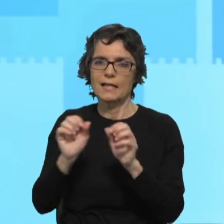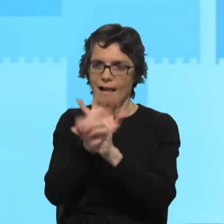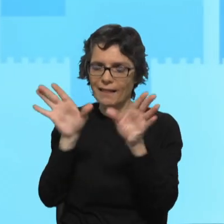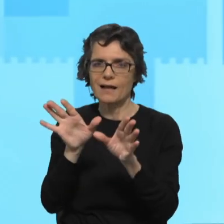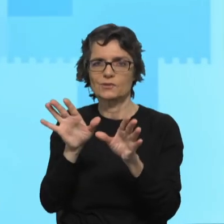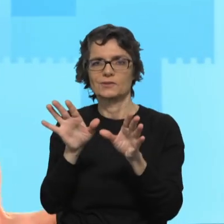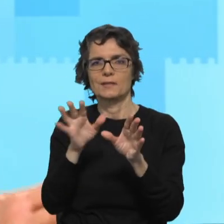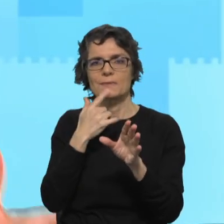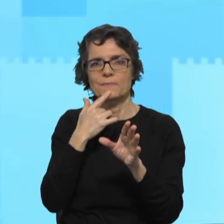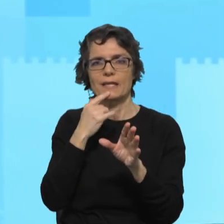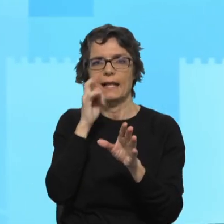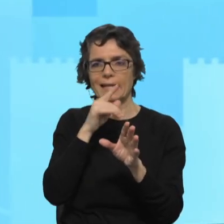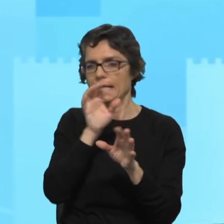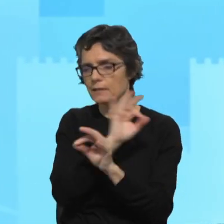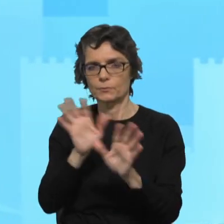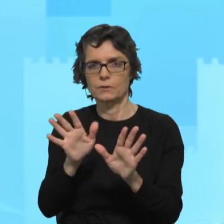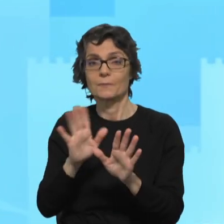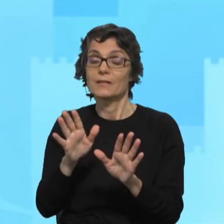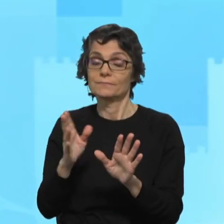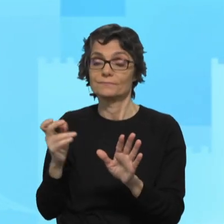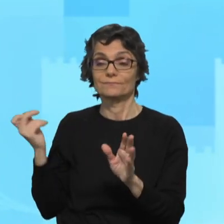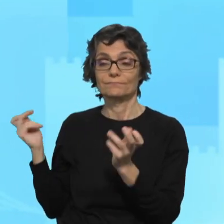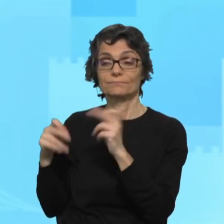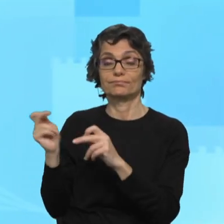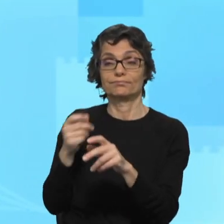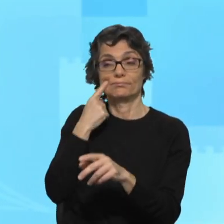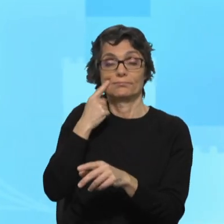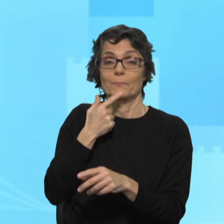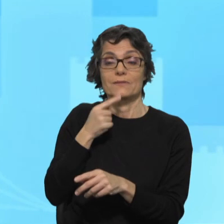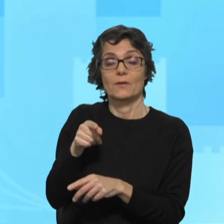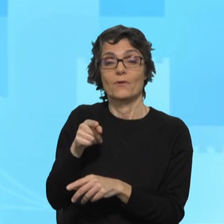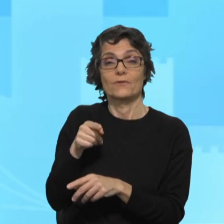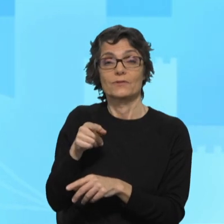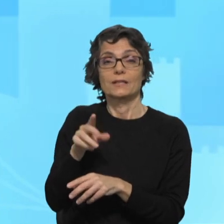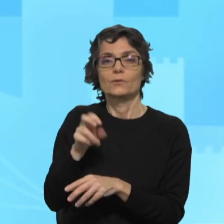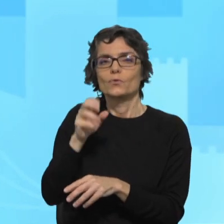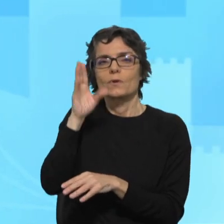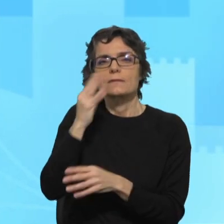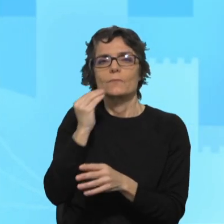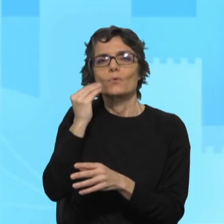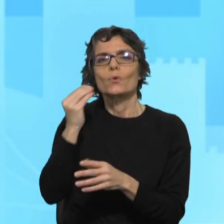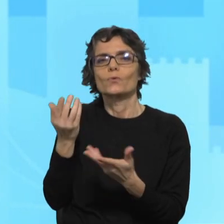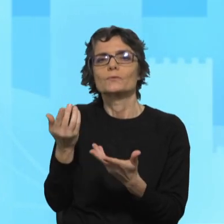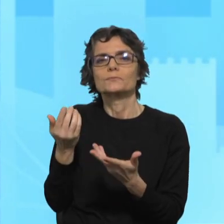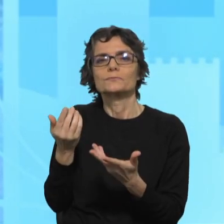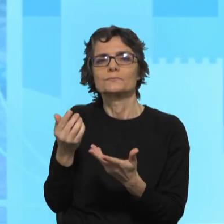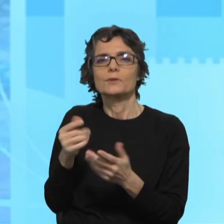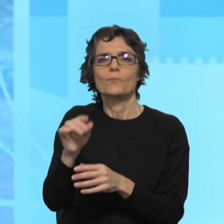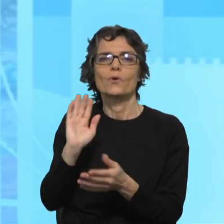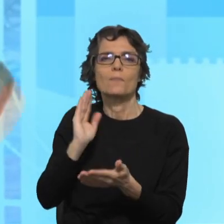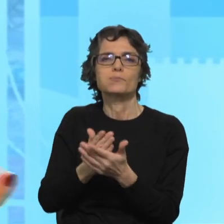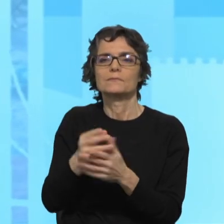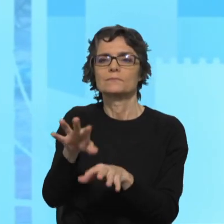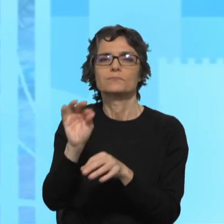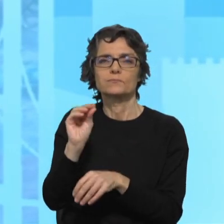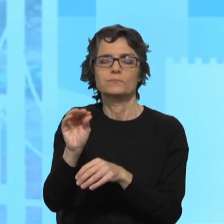menos, mas como vimos pelos acontecimentos recentes, há sempre surpresas, as coisas não são definidas, não está tudo, a